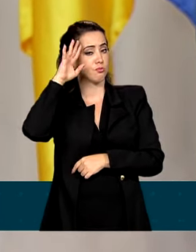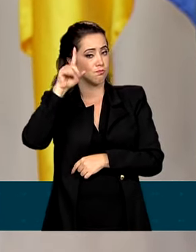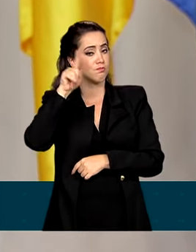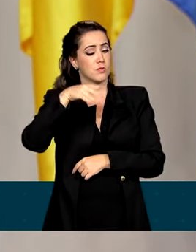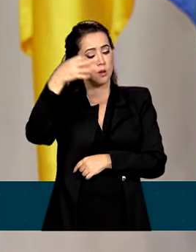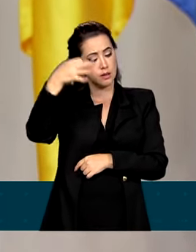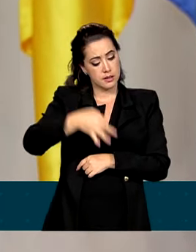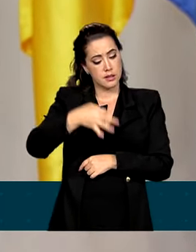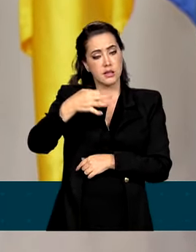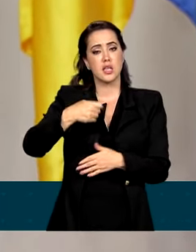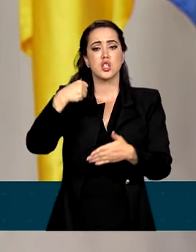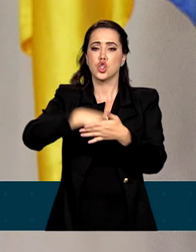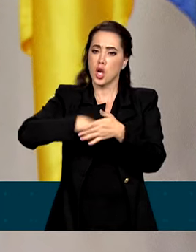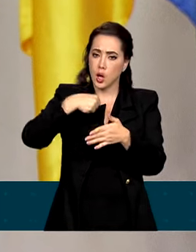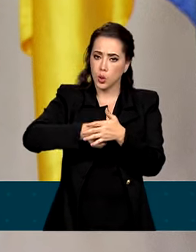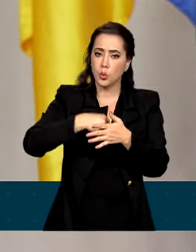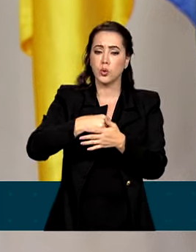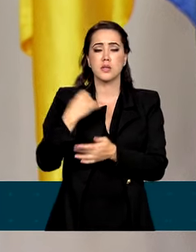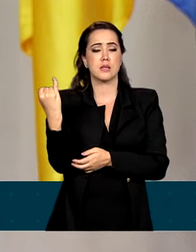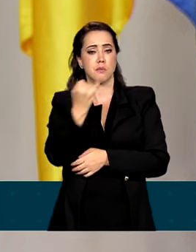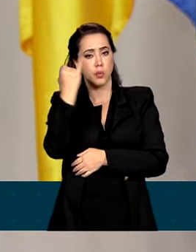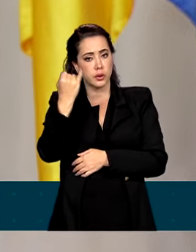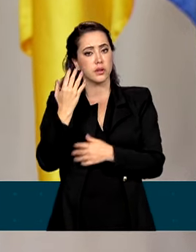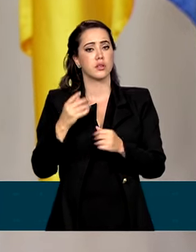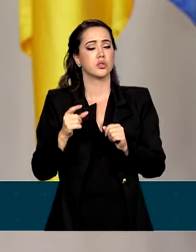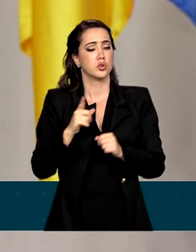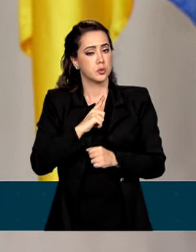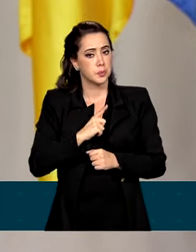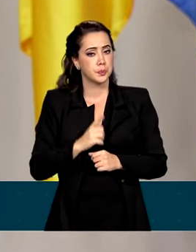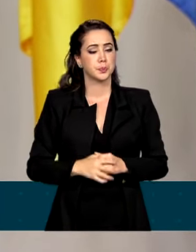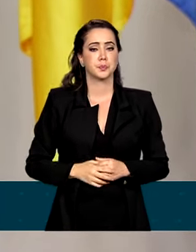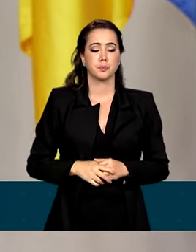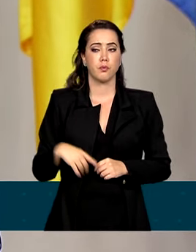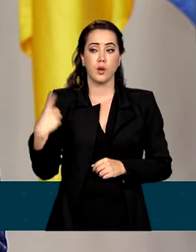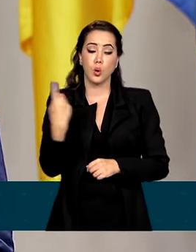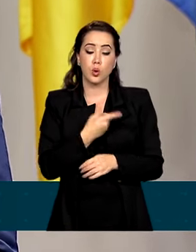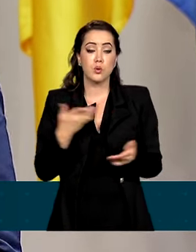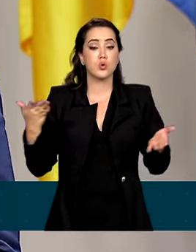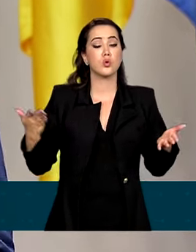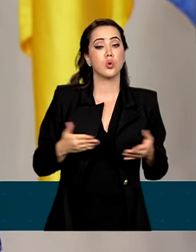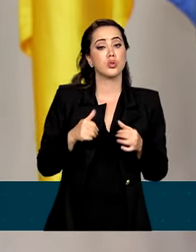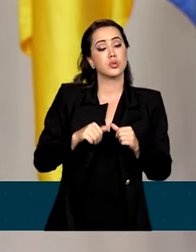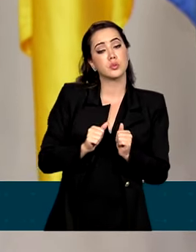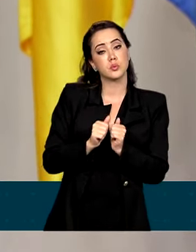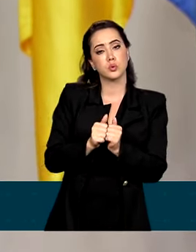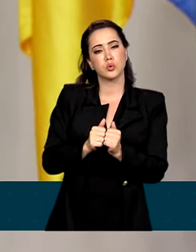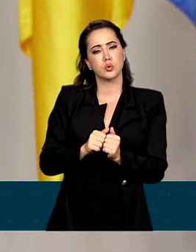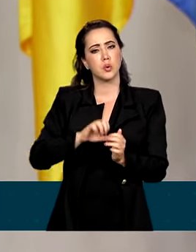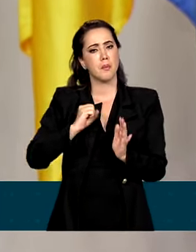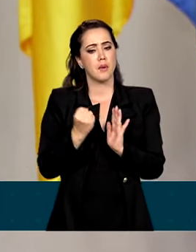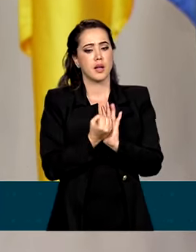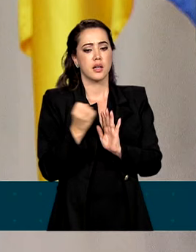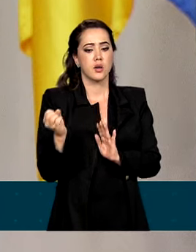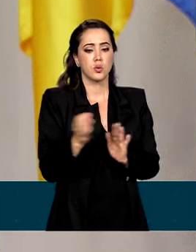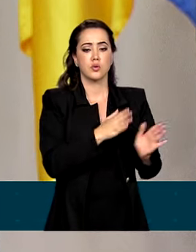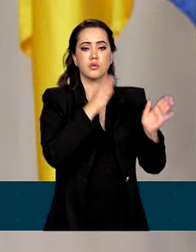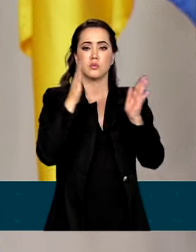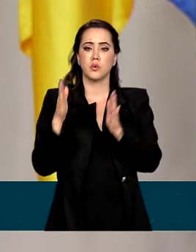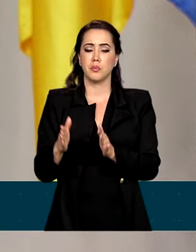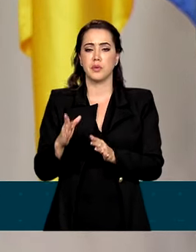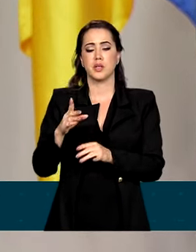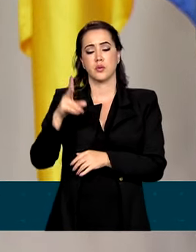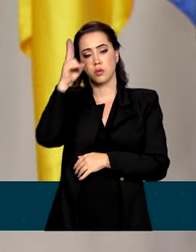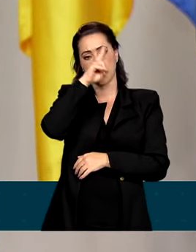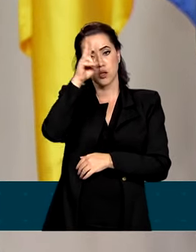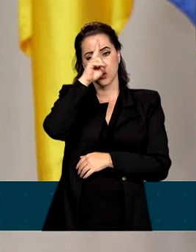de que há lutas que valem a pena serem lutadas. Estamos aqui hoje justamente para marcar um novo momento da história das nossas